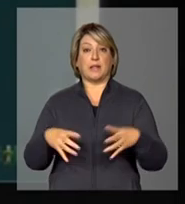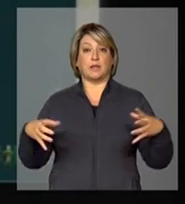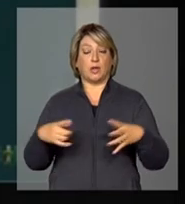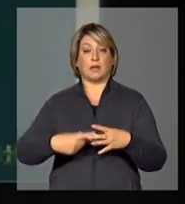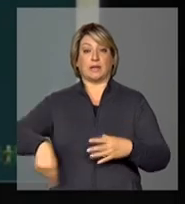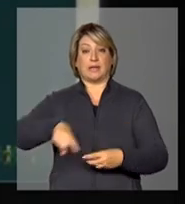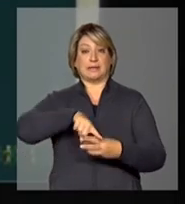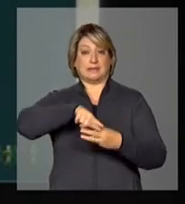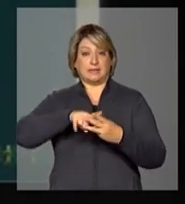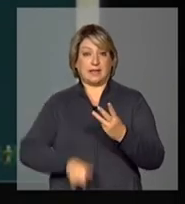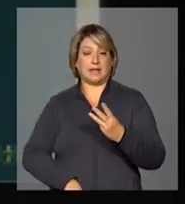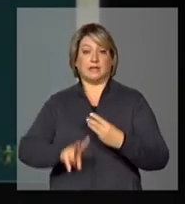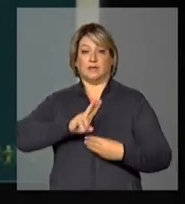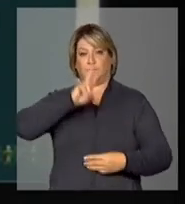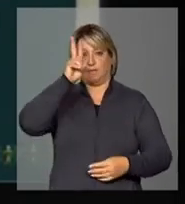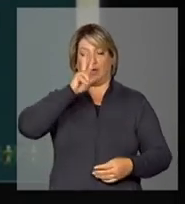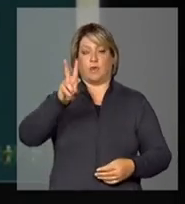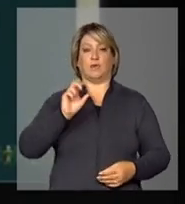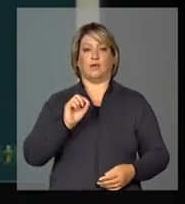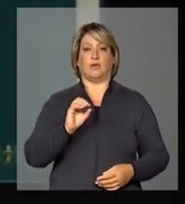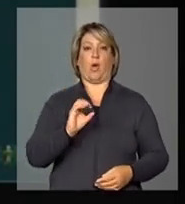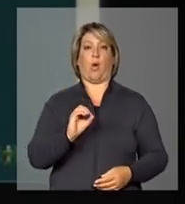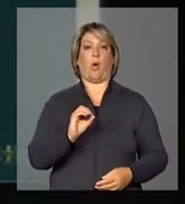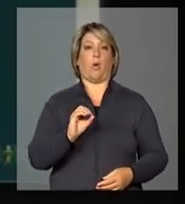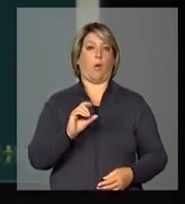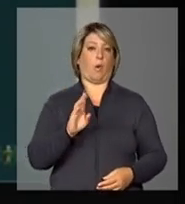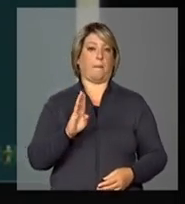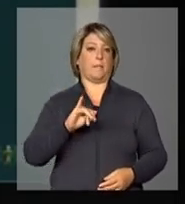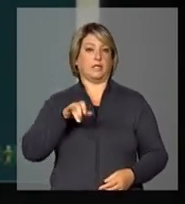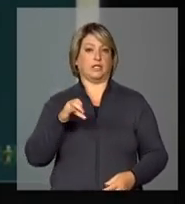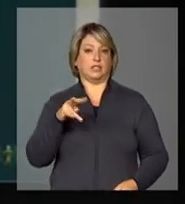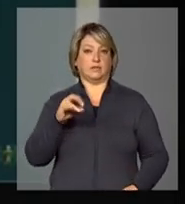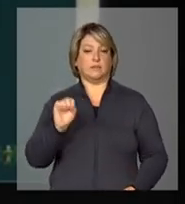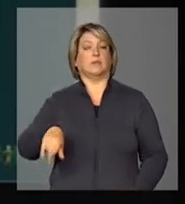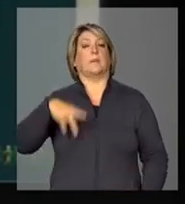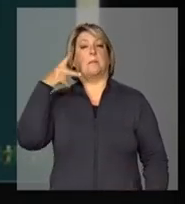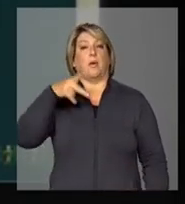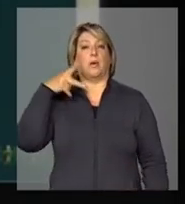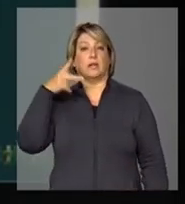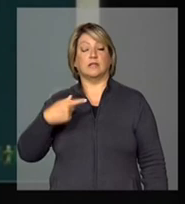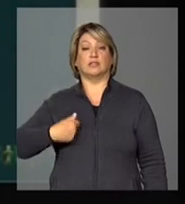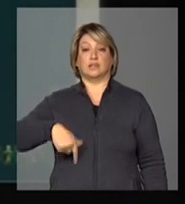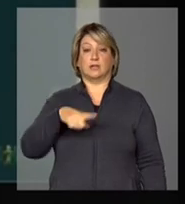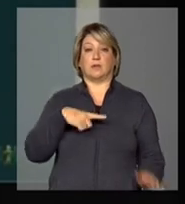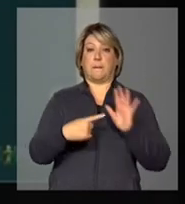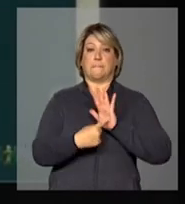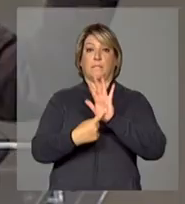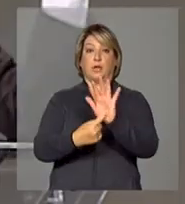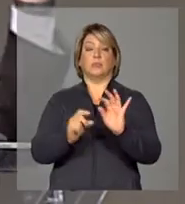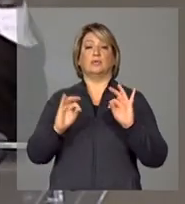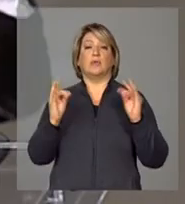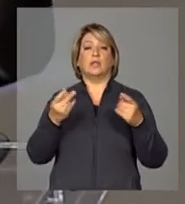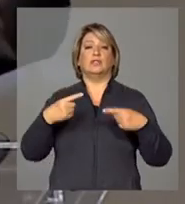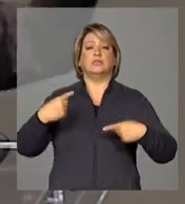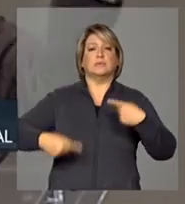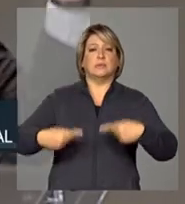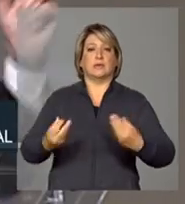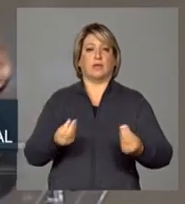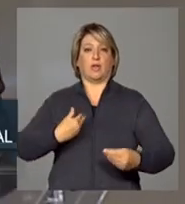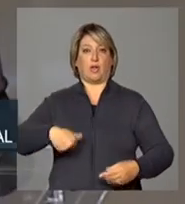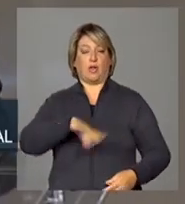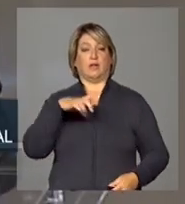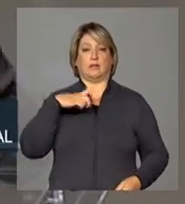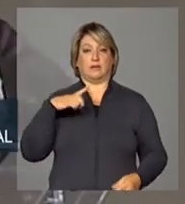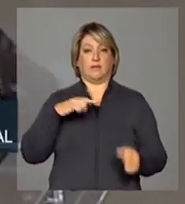objetivos de política, nós estamos apontando que toda discussão que nós